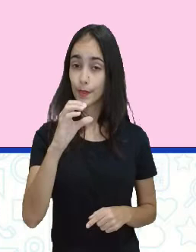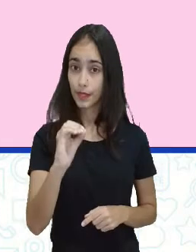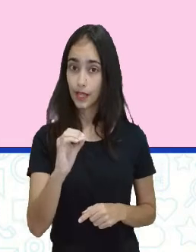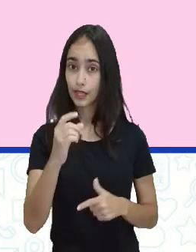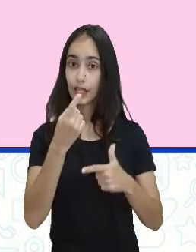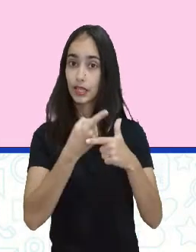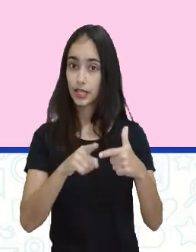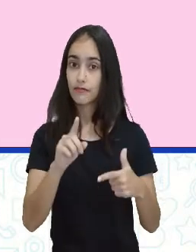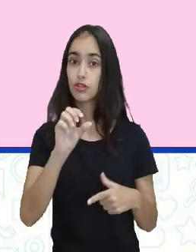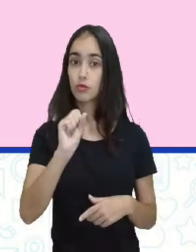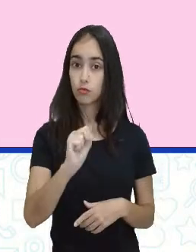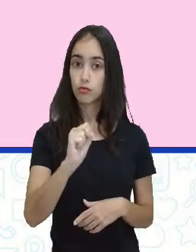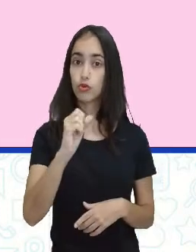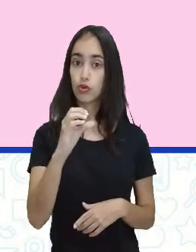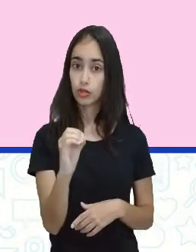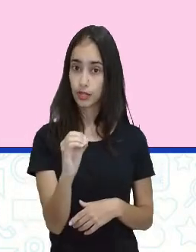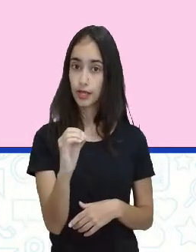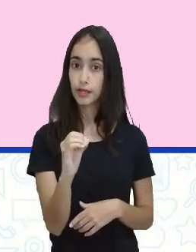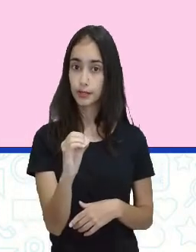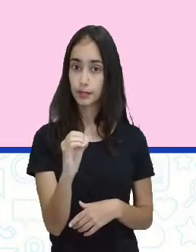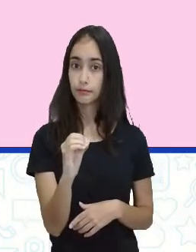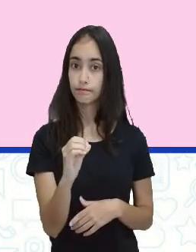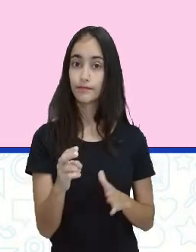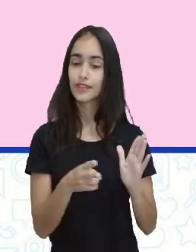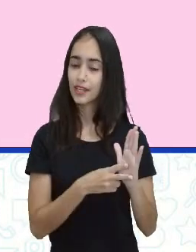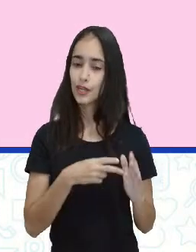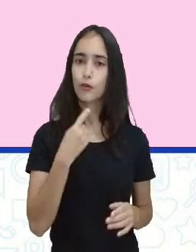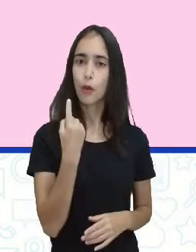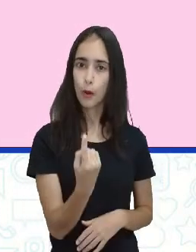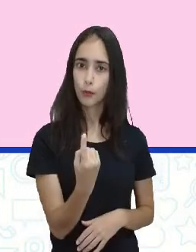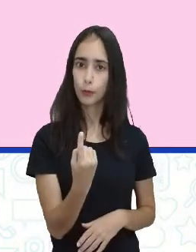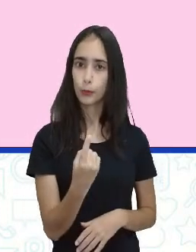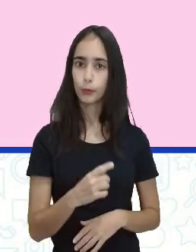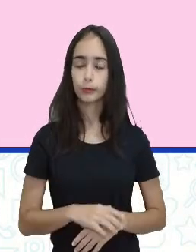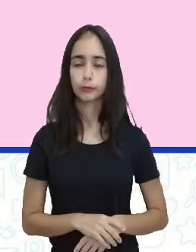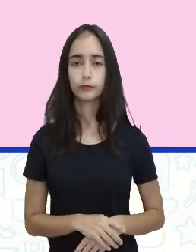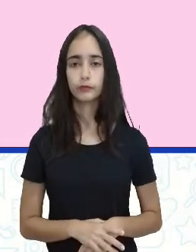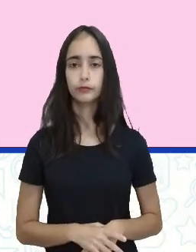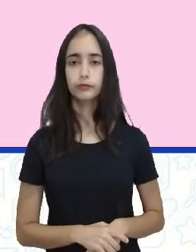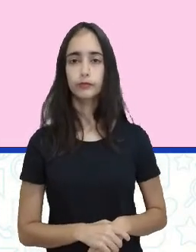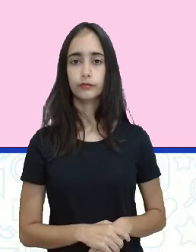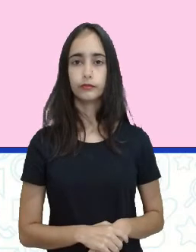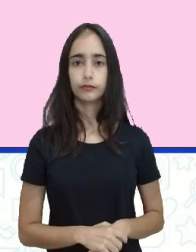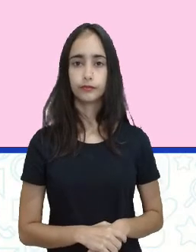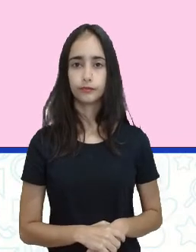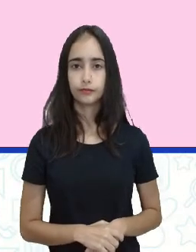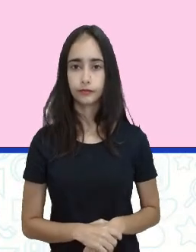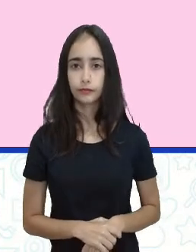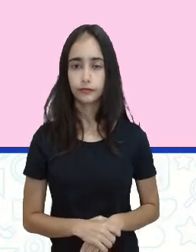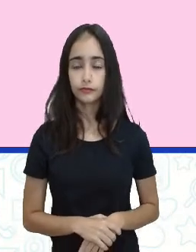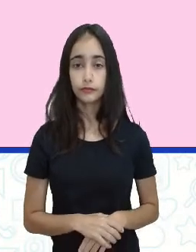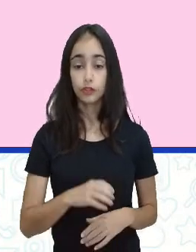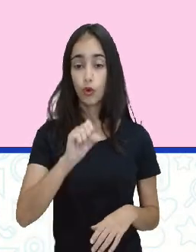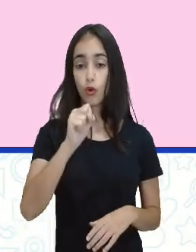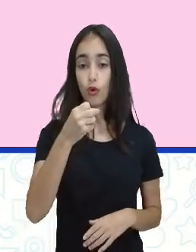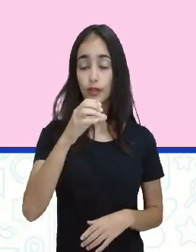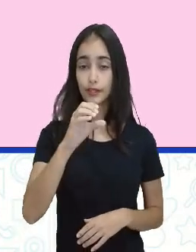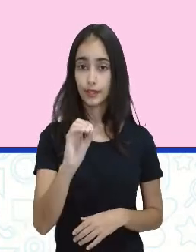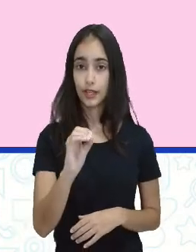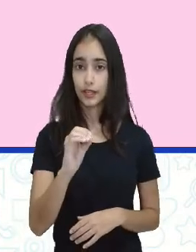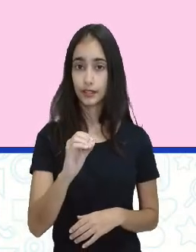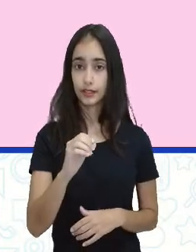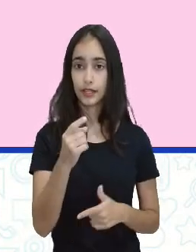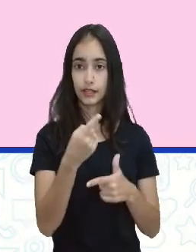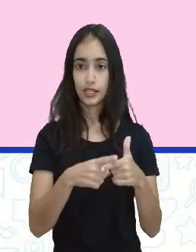lado, eu vou ter que dividir do outro. É igual a 80 dividido por 80 vezes C. Qualquer número